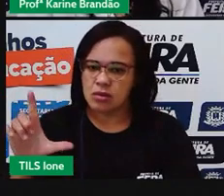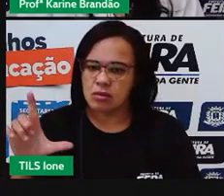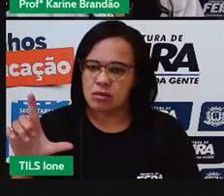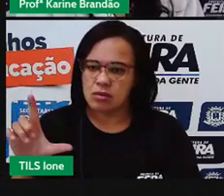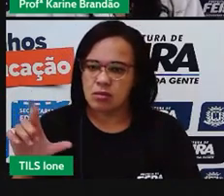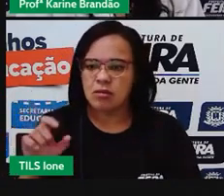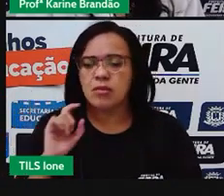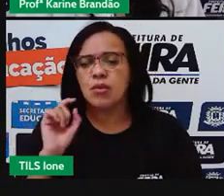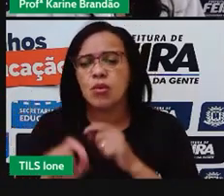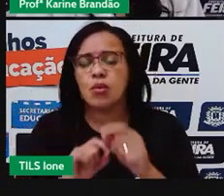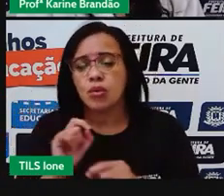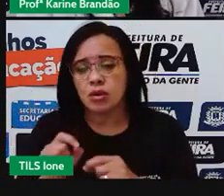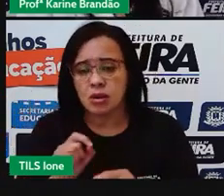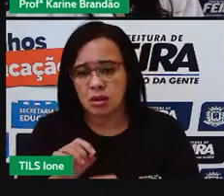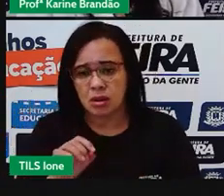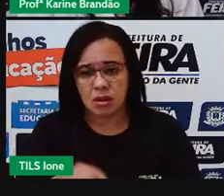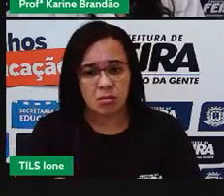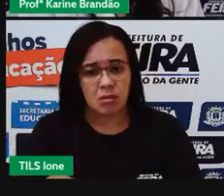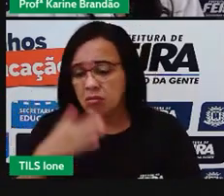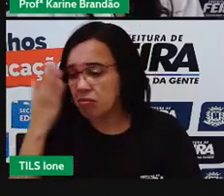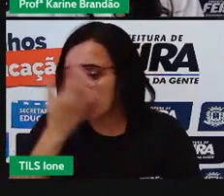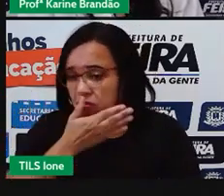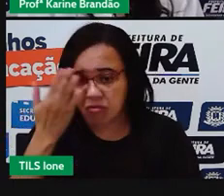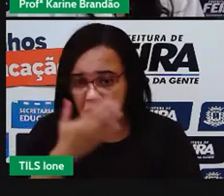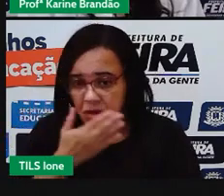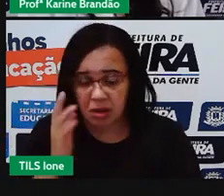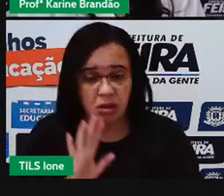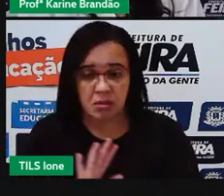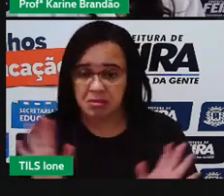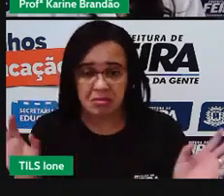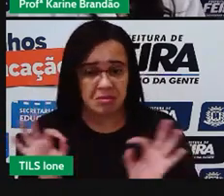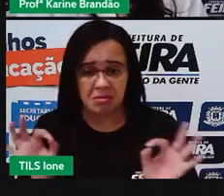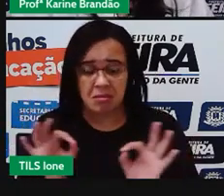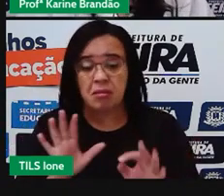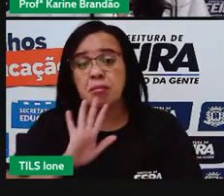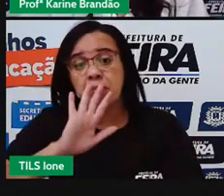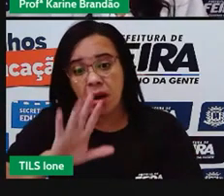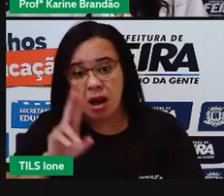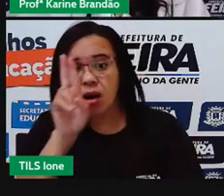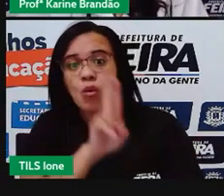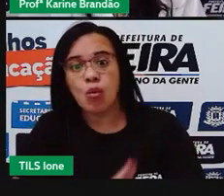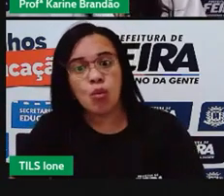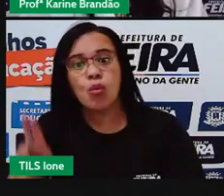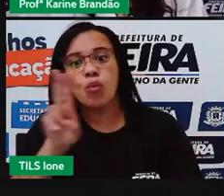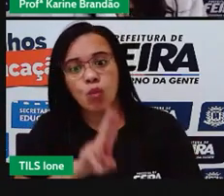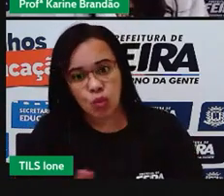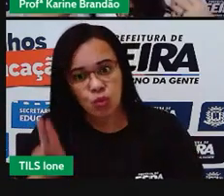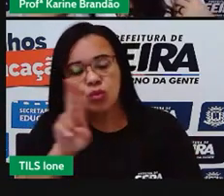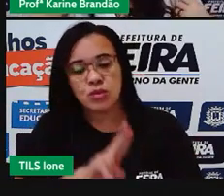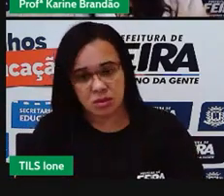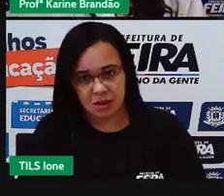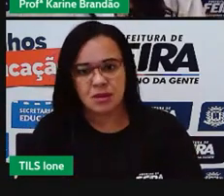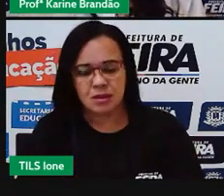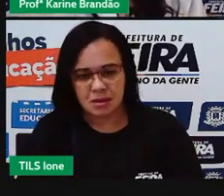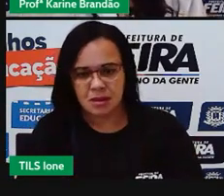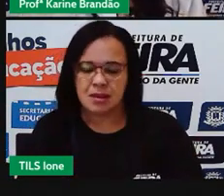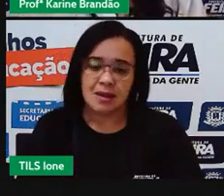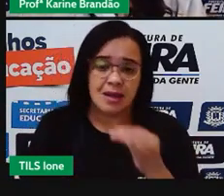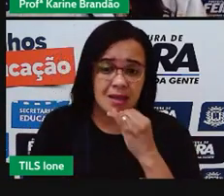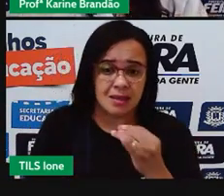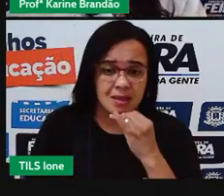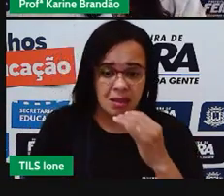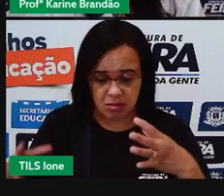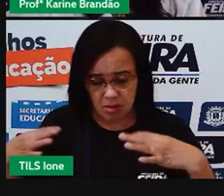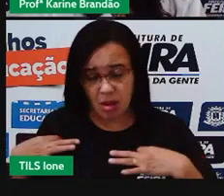a gente não vê, mas que a gente consome. Por exemplo, quando eu penso na camisa de algodão.